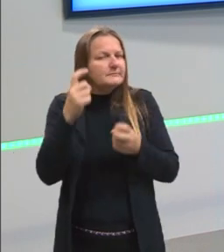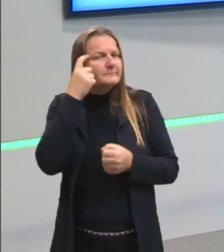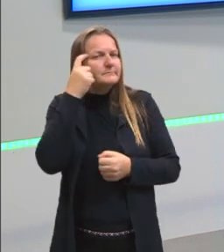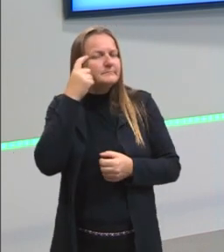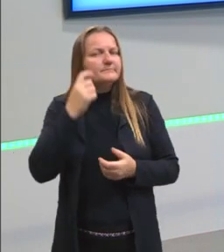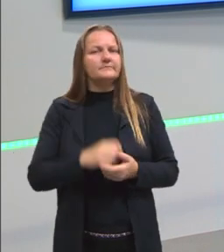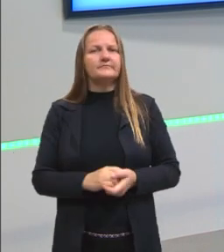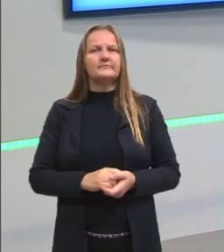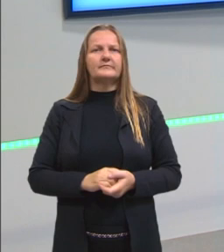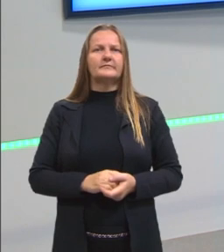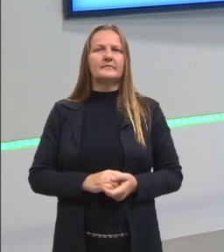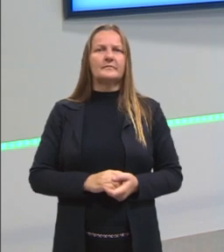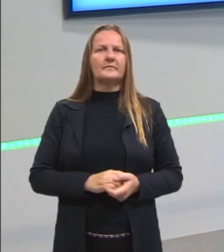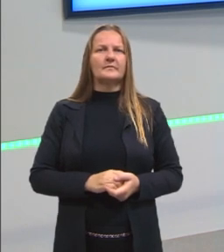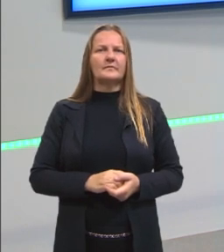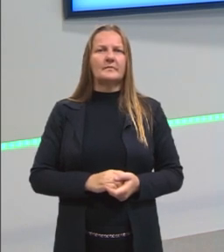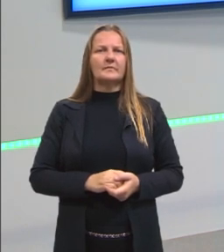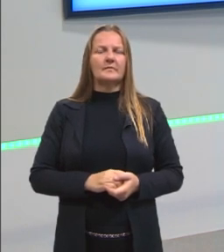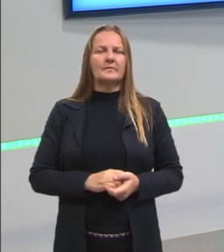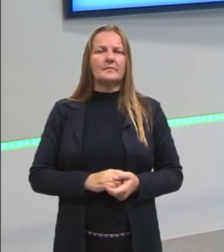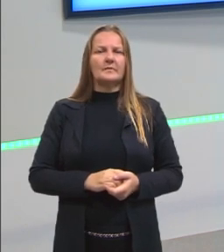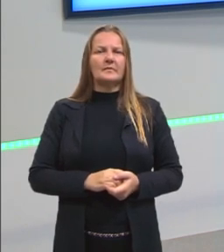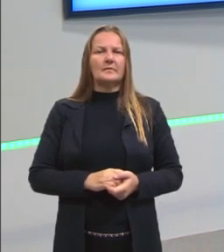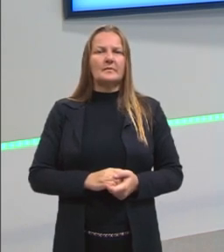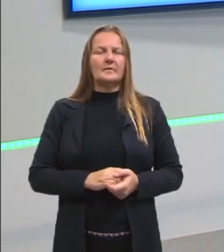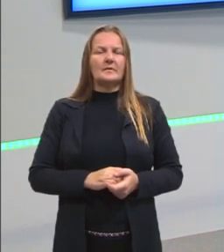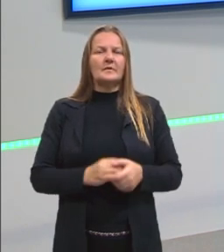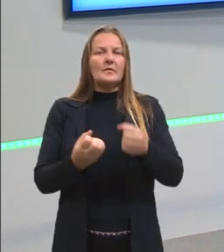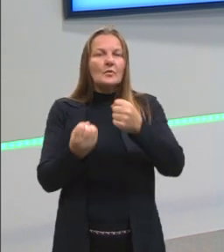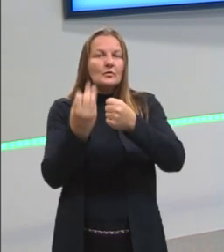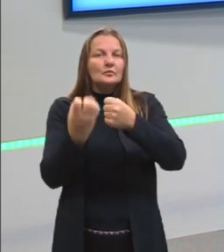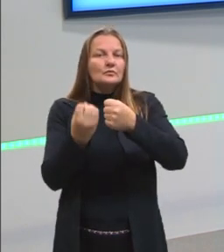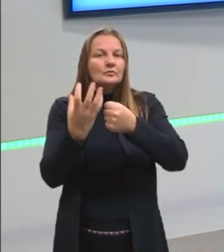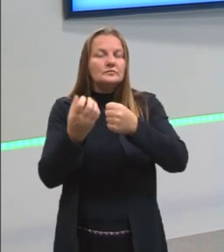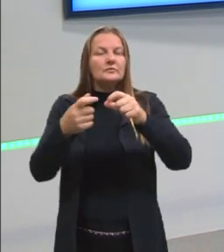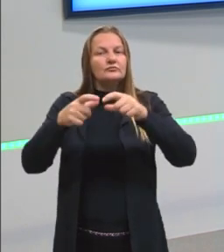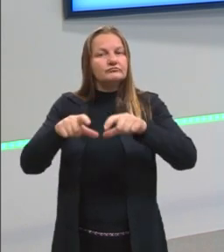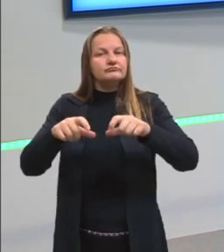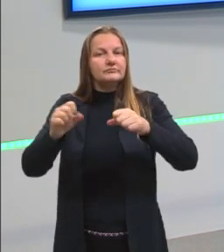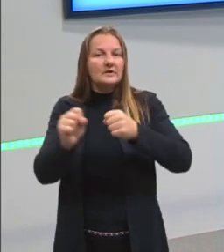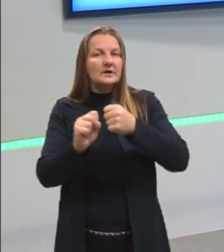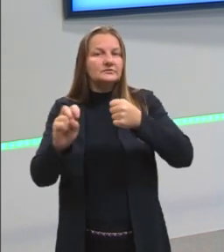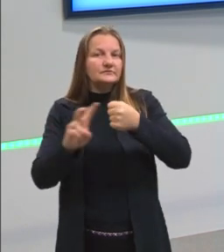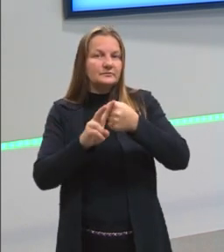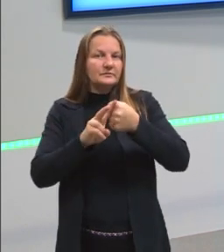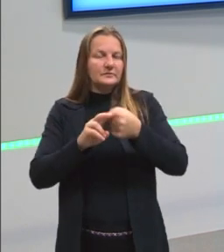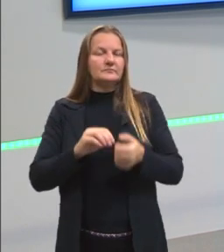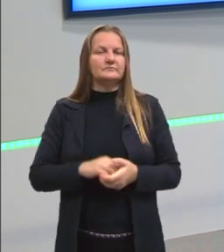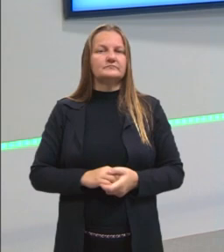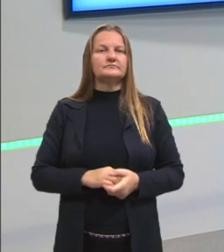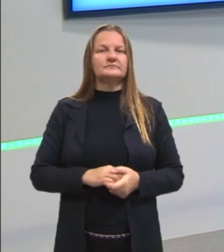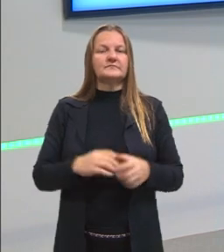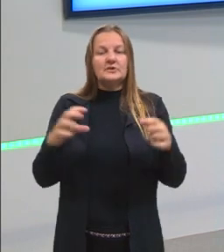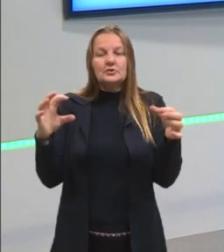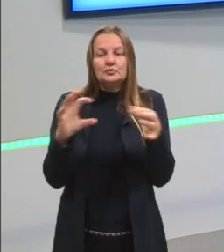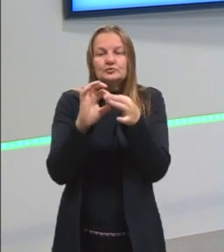Achou um advérbio ou uma locução adverbial, aquilo ali faz o papel de adjunta adverbial.